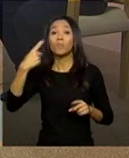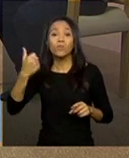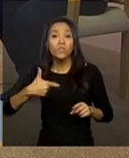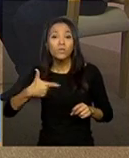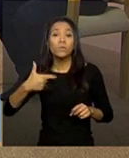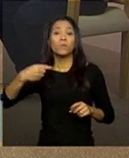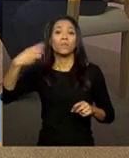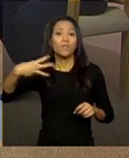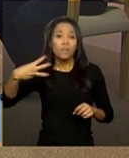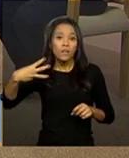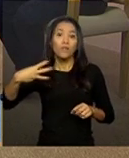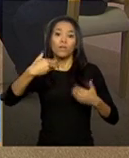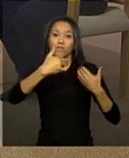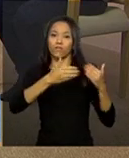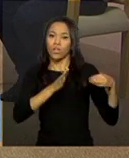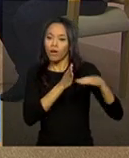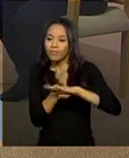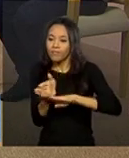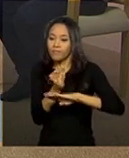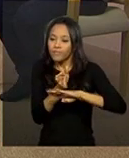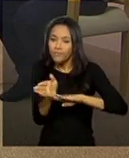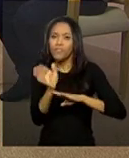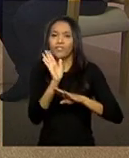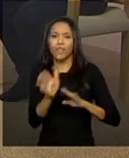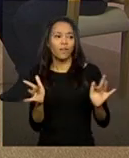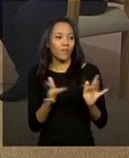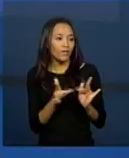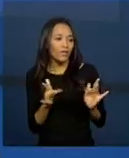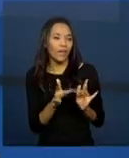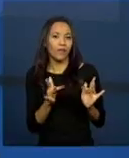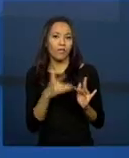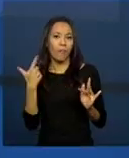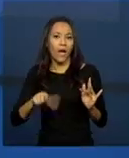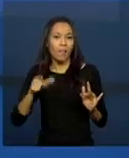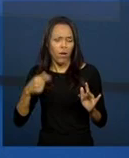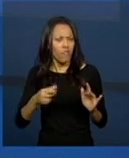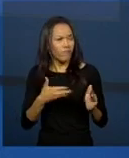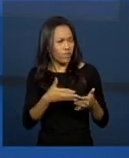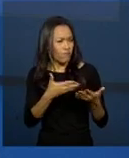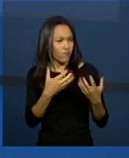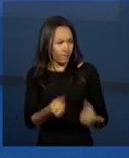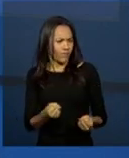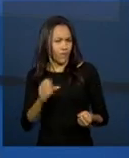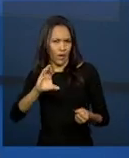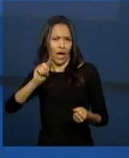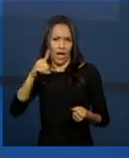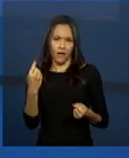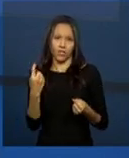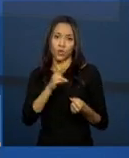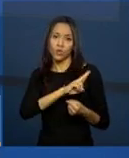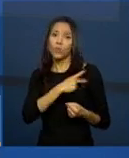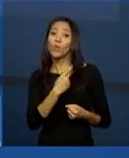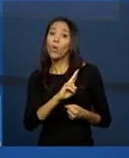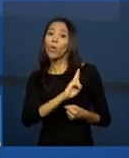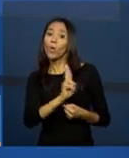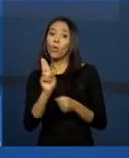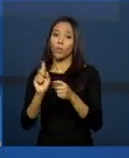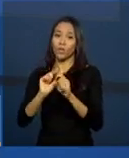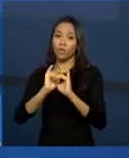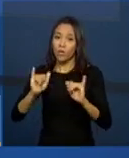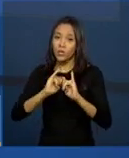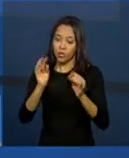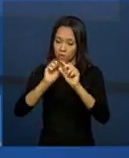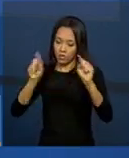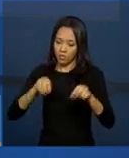atendimento, você já criou um vínculo com o usuário e te permite. Então, olha, vamos fazer o cadastro único? Porque isso é o ideal